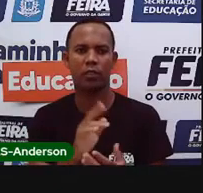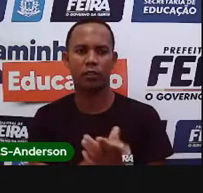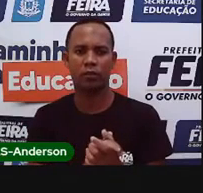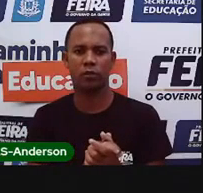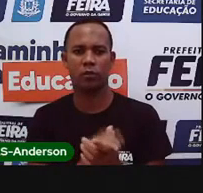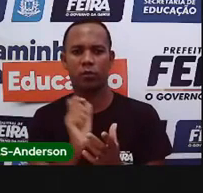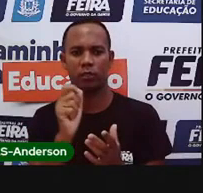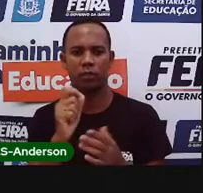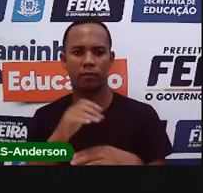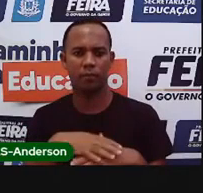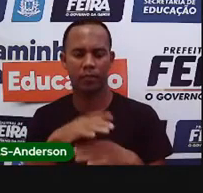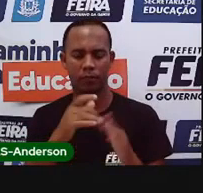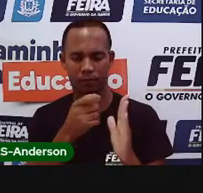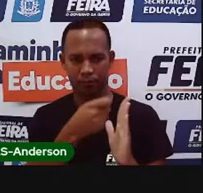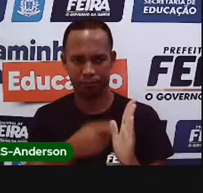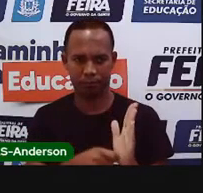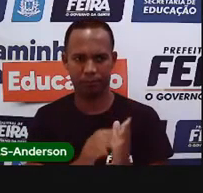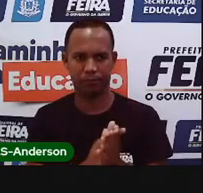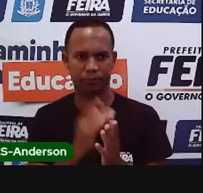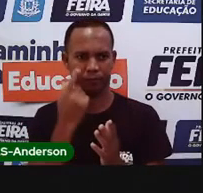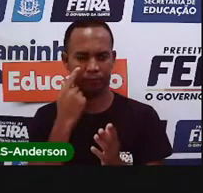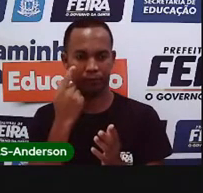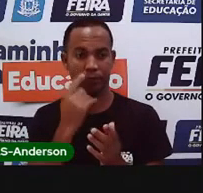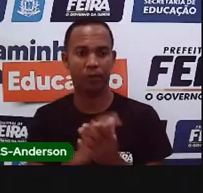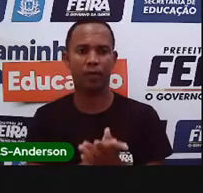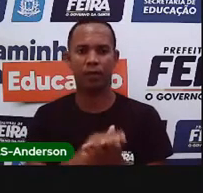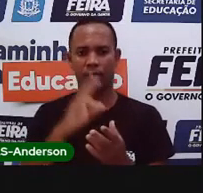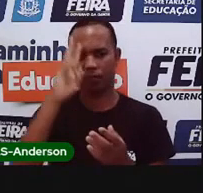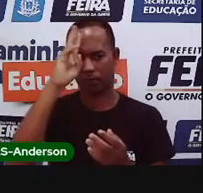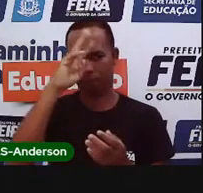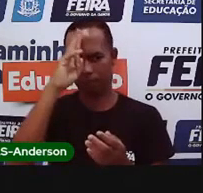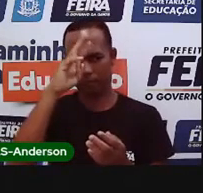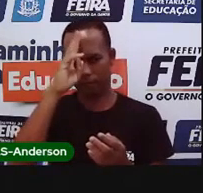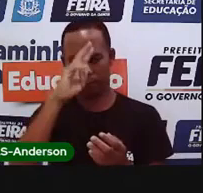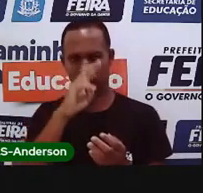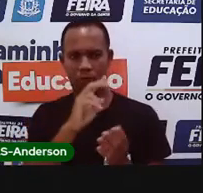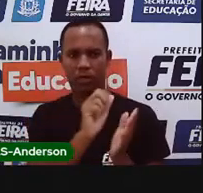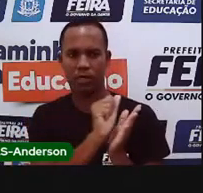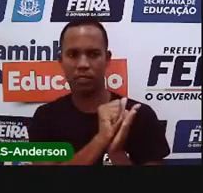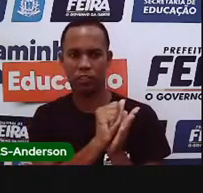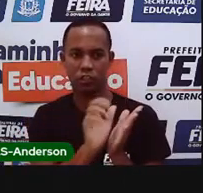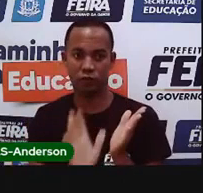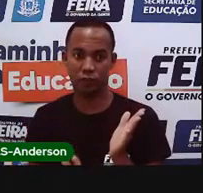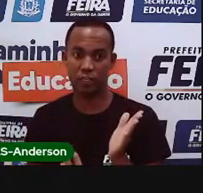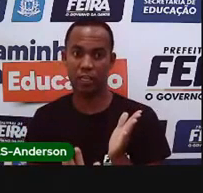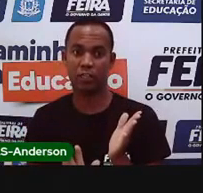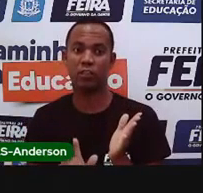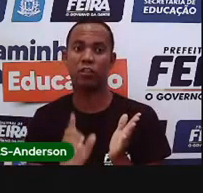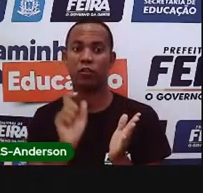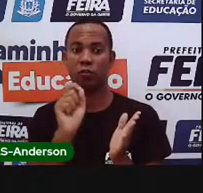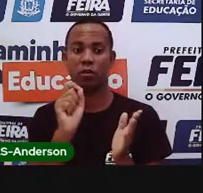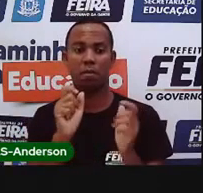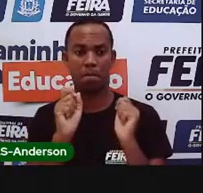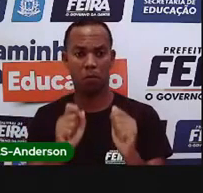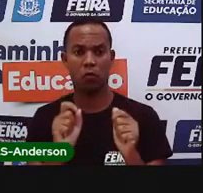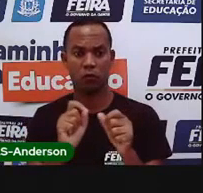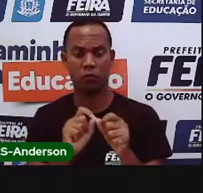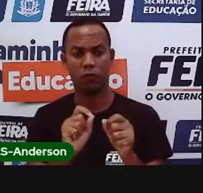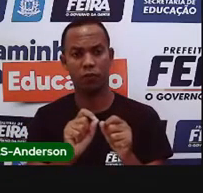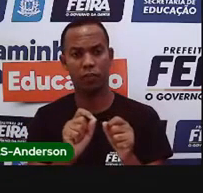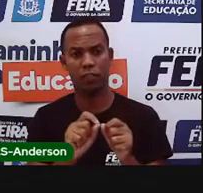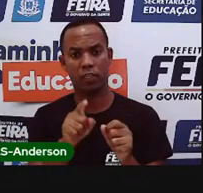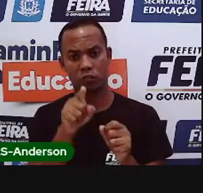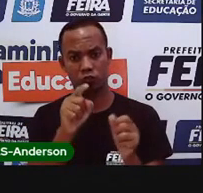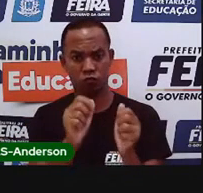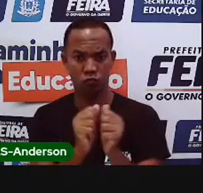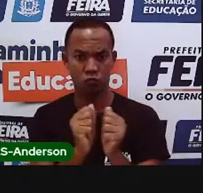seu caderno. Lembrando que a atividade pode ser feita por vocês ou não, depende da